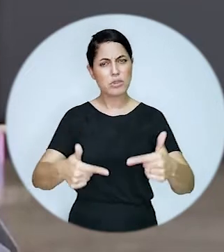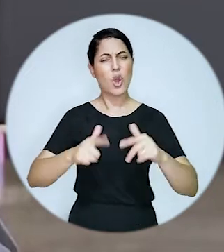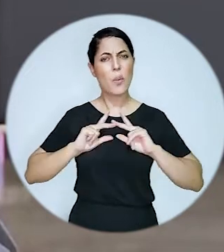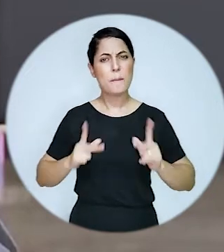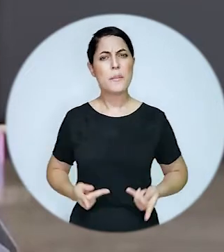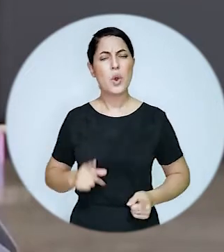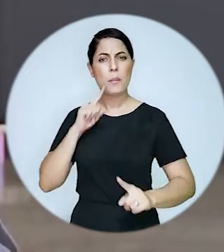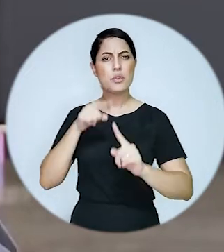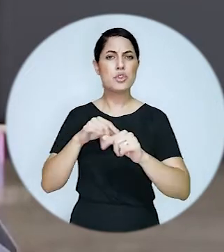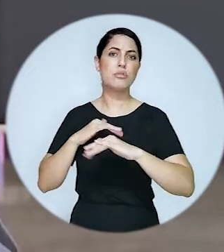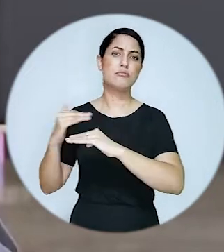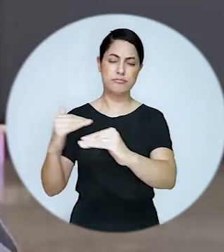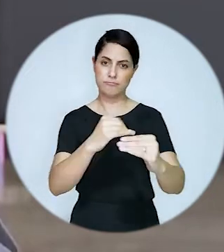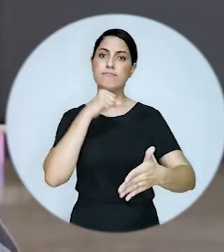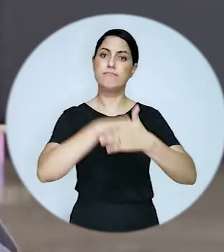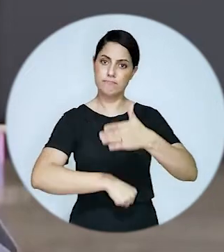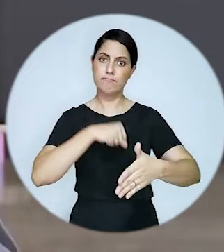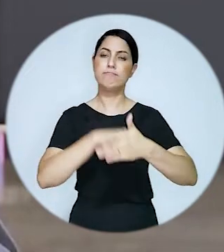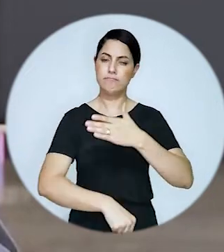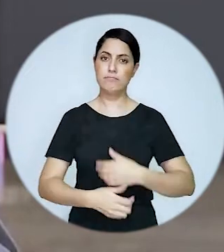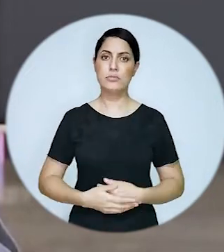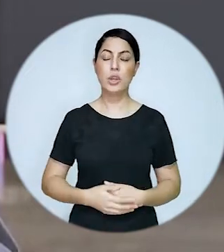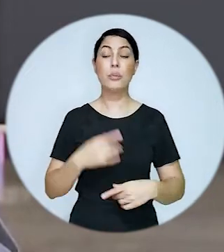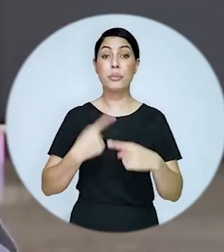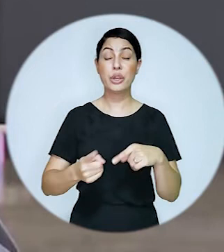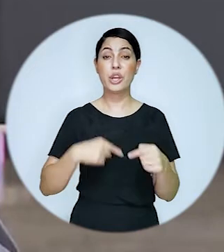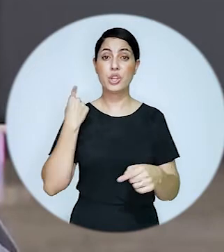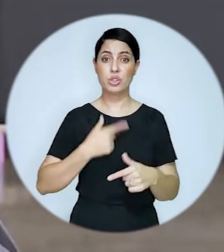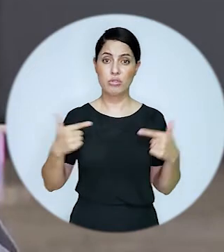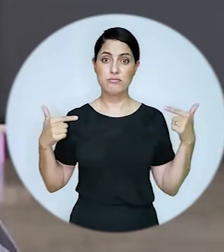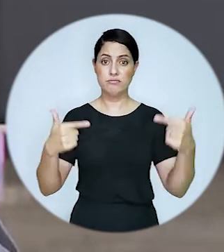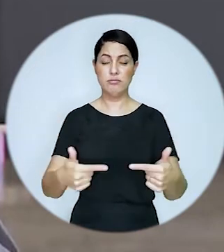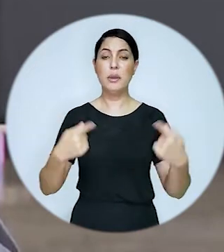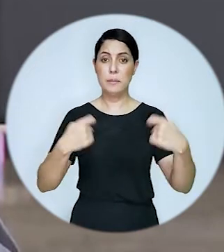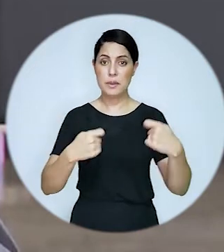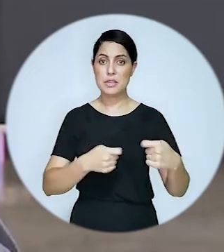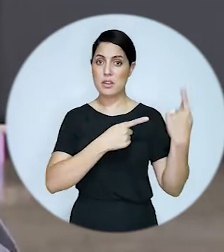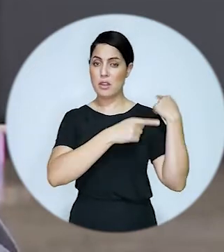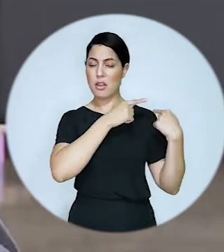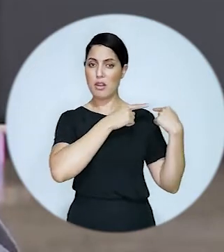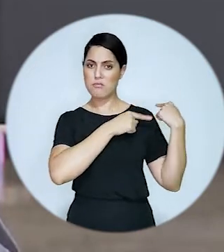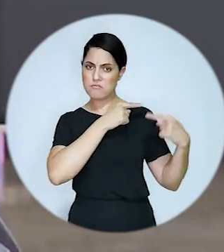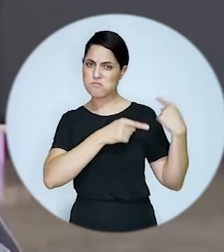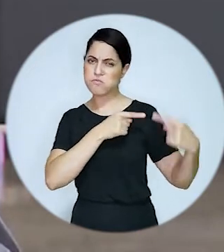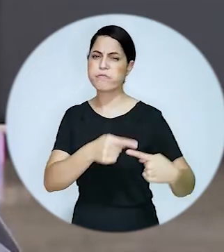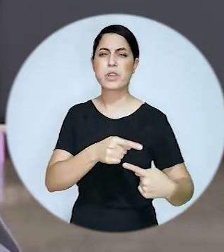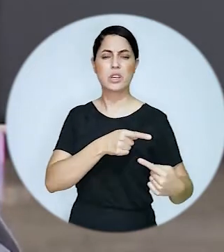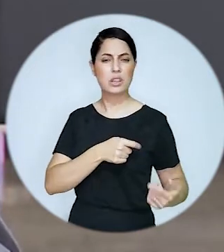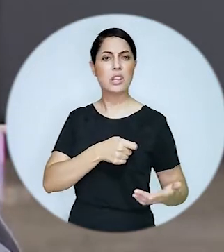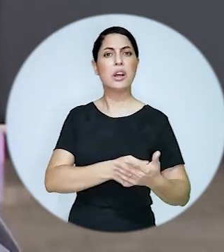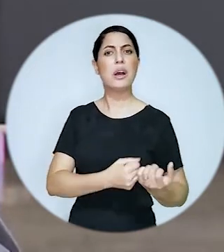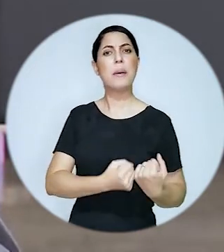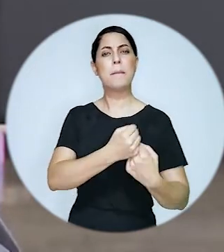compromisso humanitário de luta pela igualdade, que é um dever histórico de reparação. O